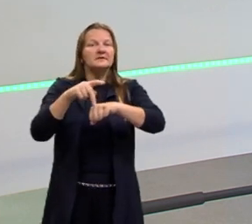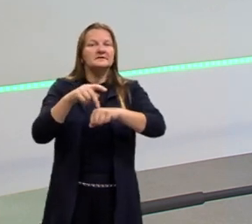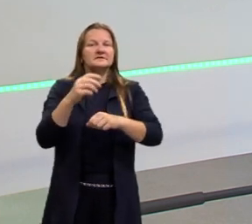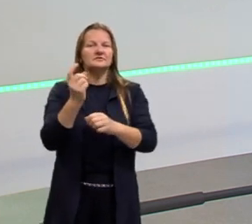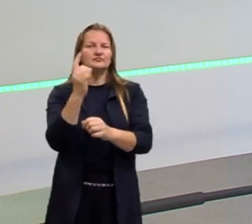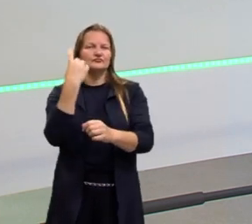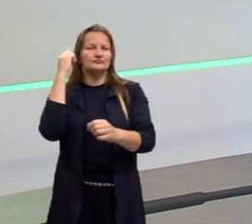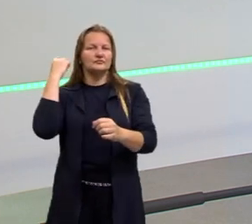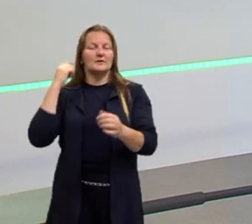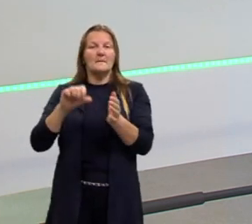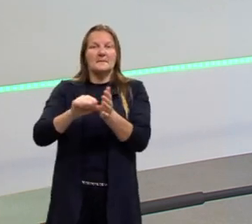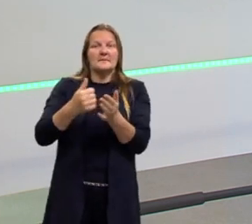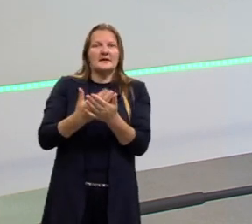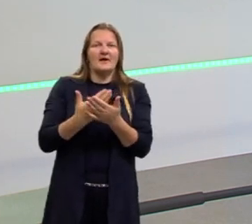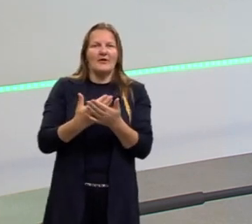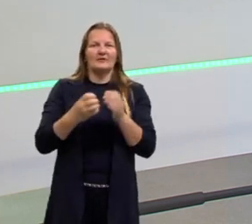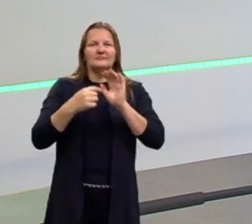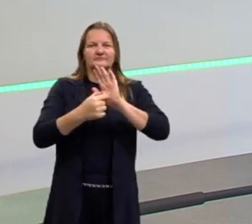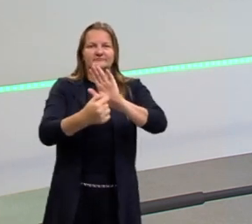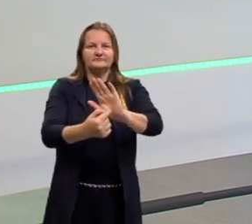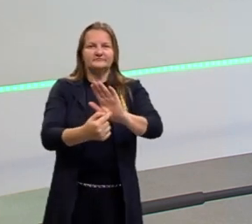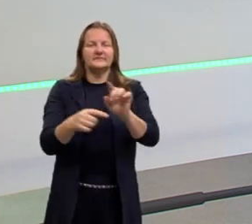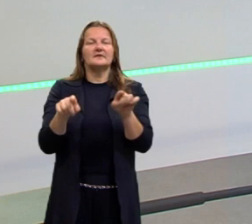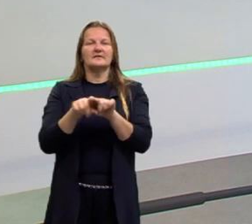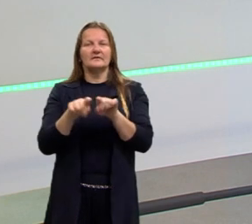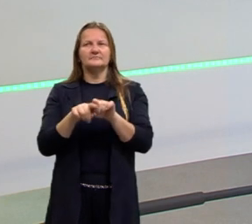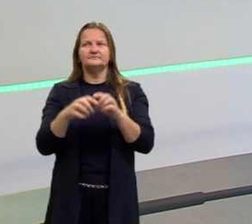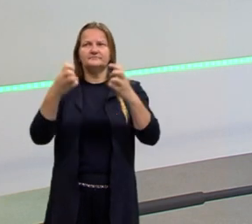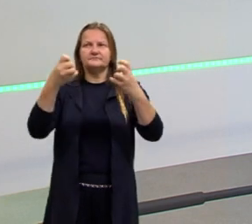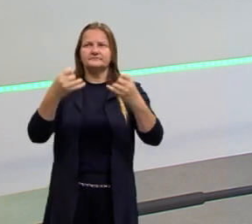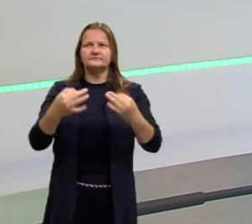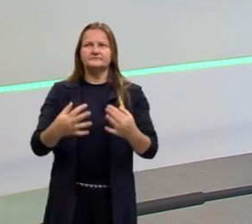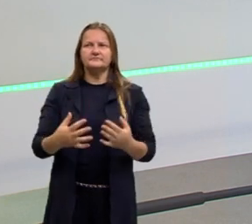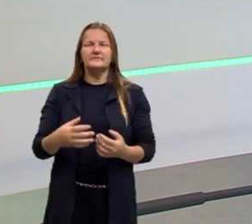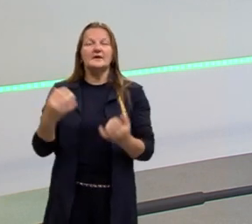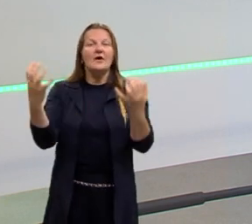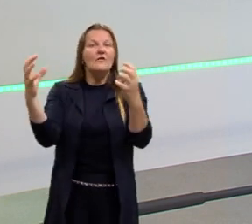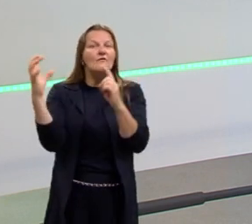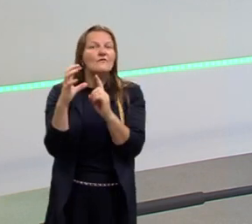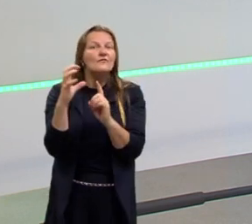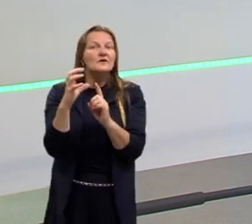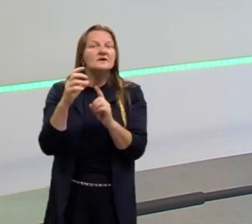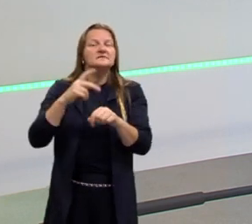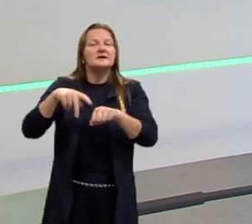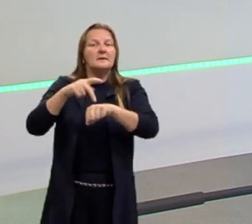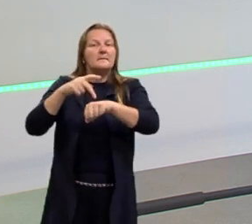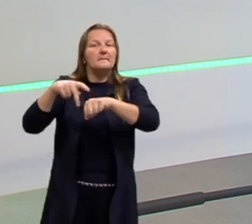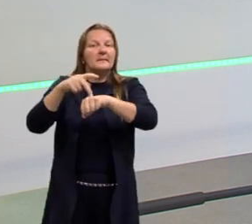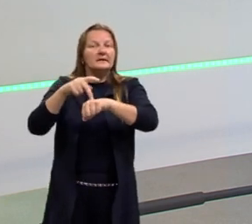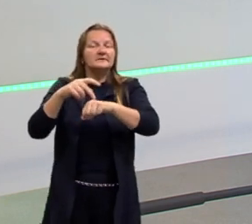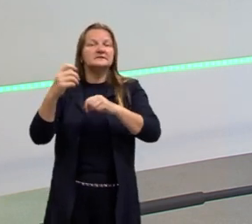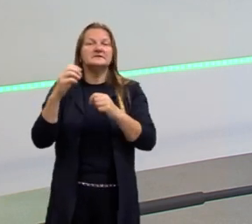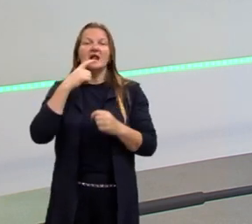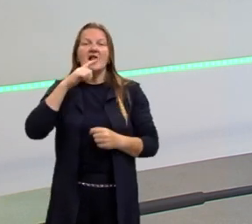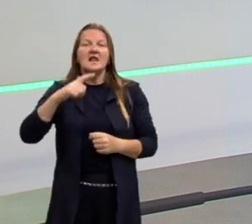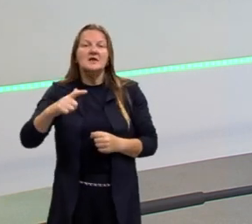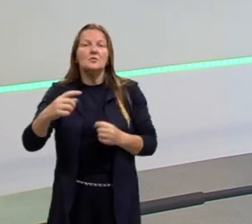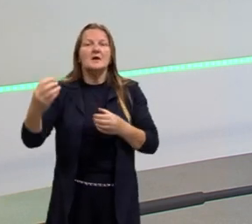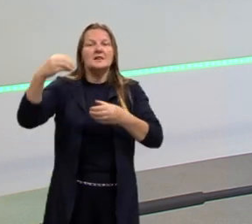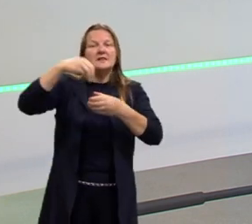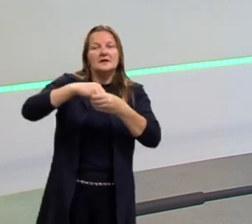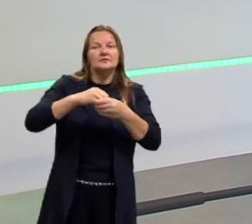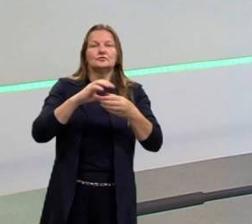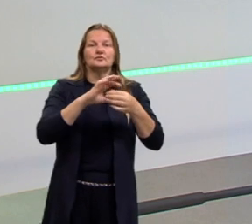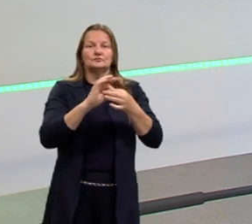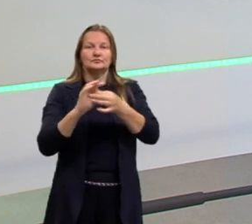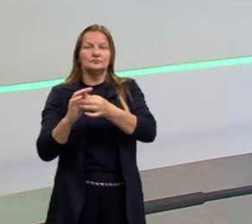lá na nossa primeira aula. Falamos também sobre a influência de outros idiomas dentro da língua espanhola,